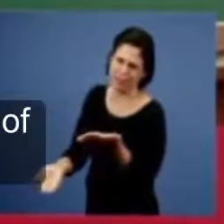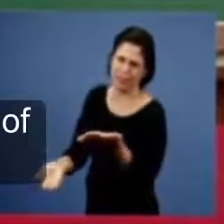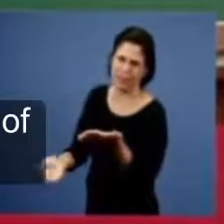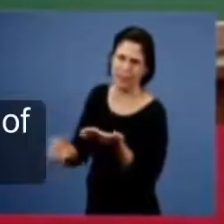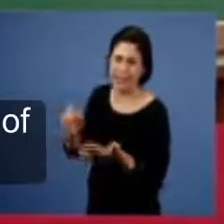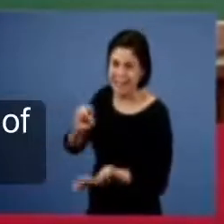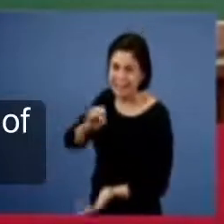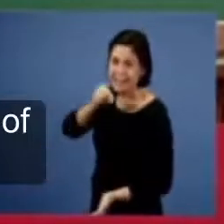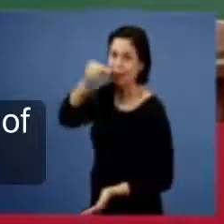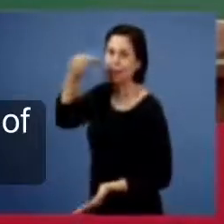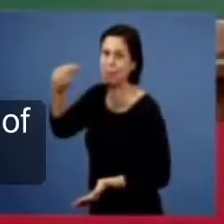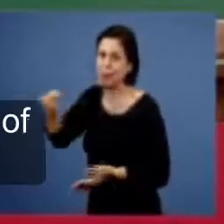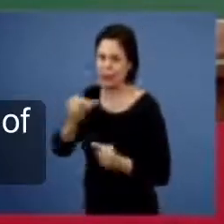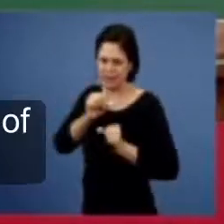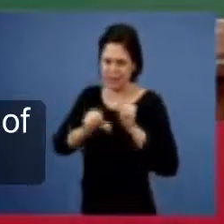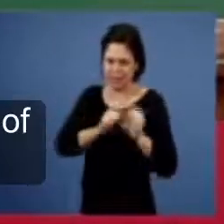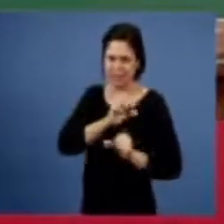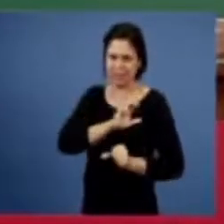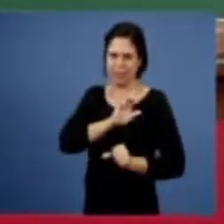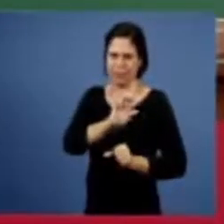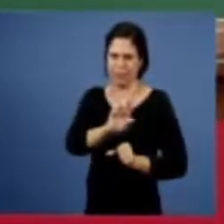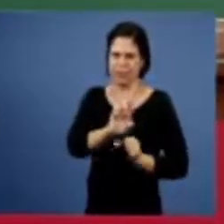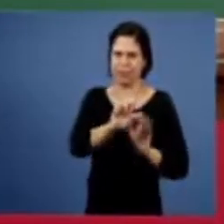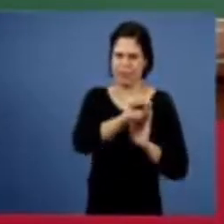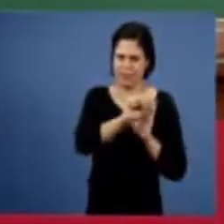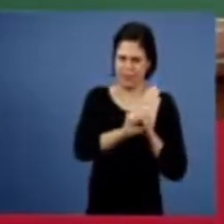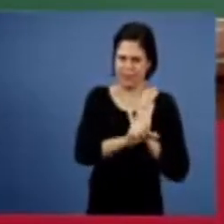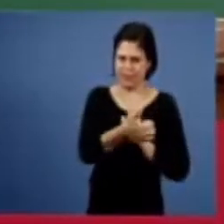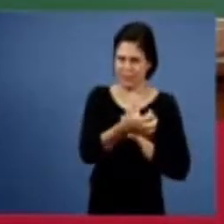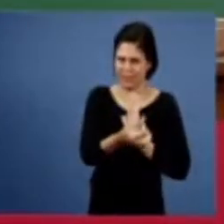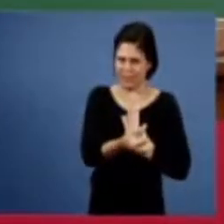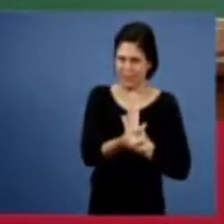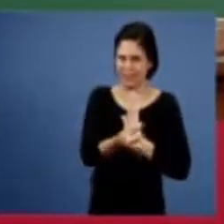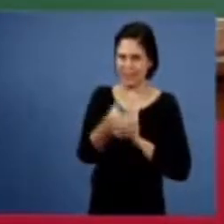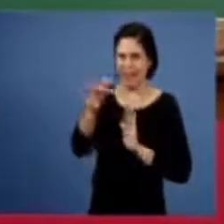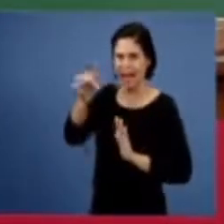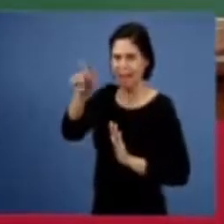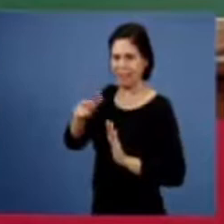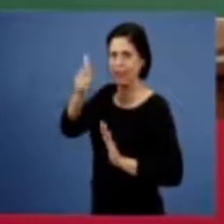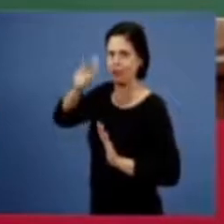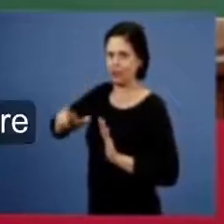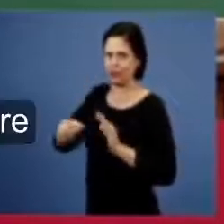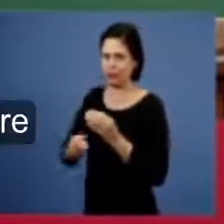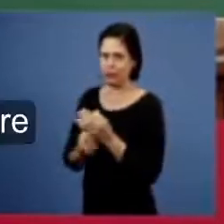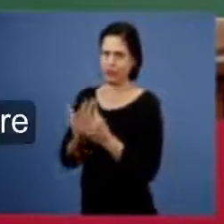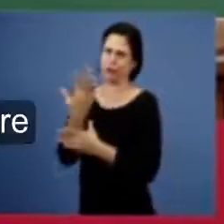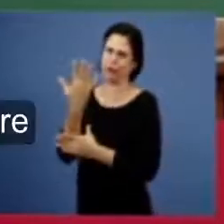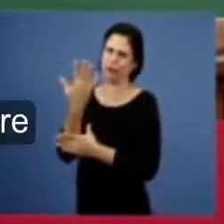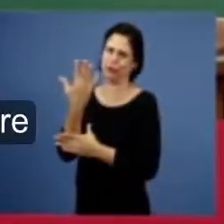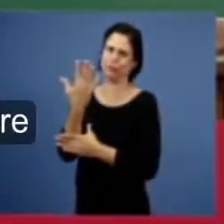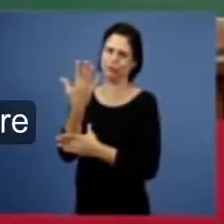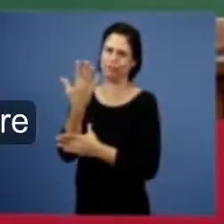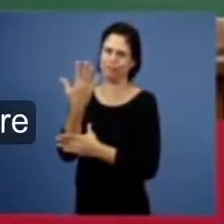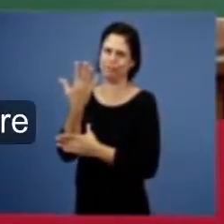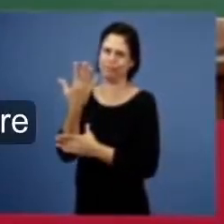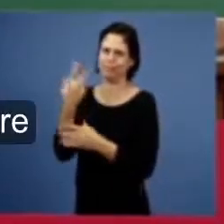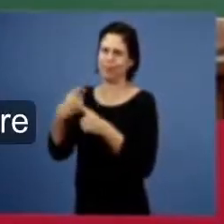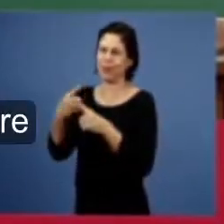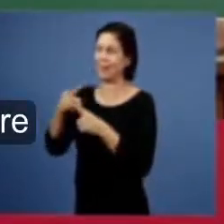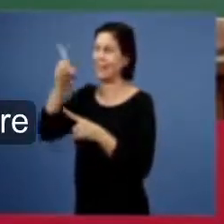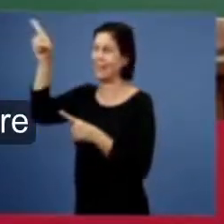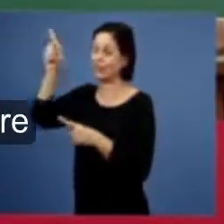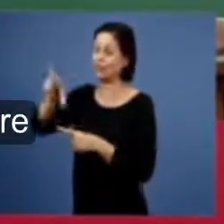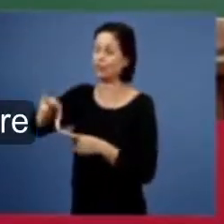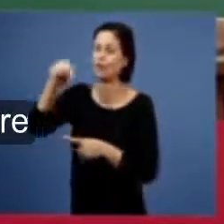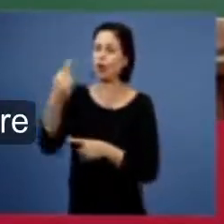depois na reforma religiosa do século XVI quando agora já não era mais a expressão de um de um campo